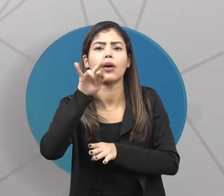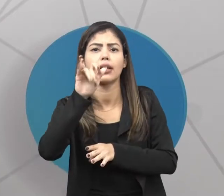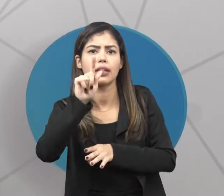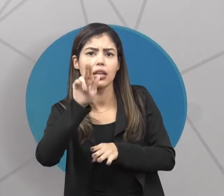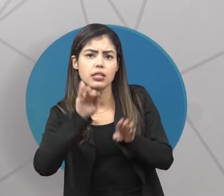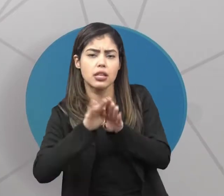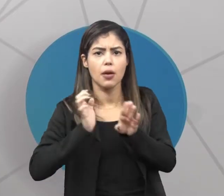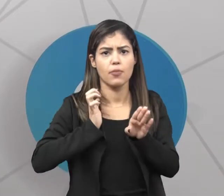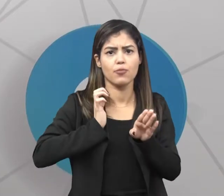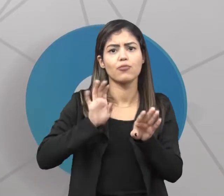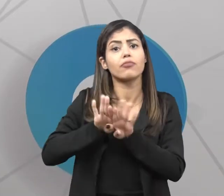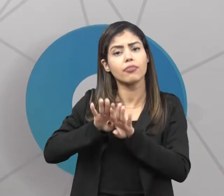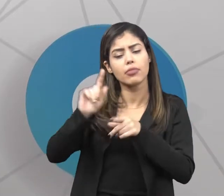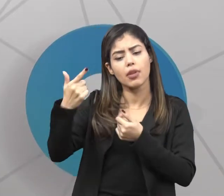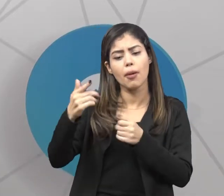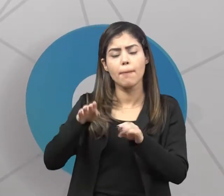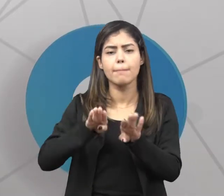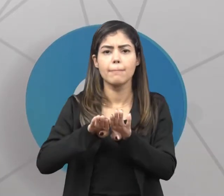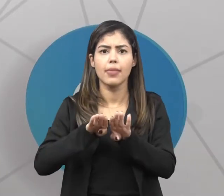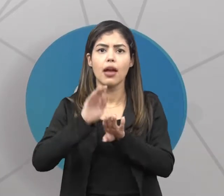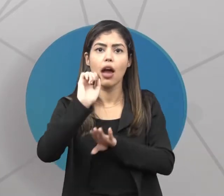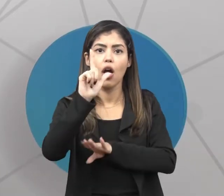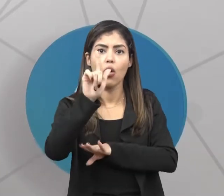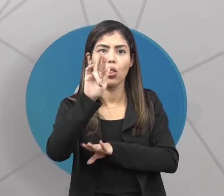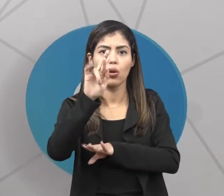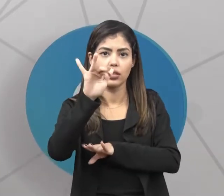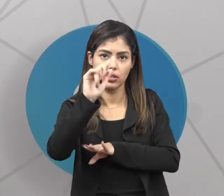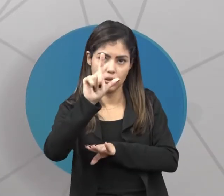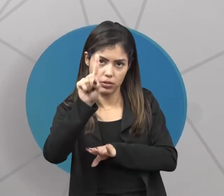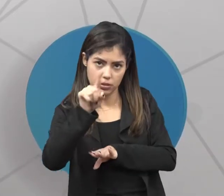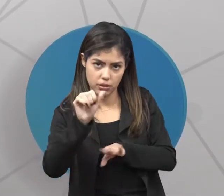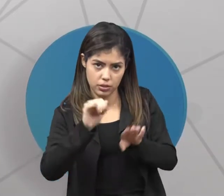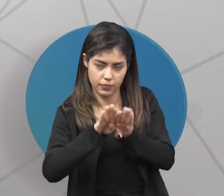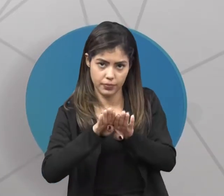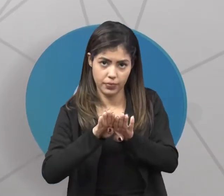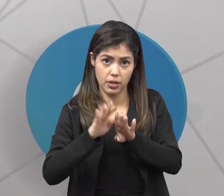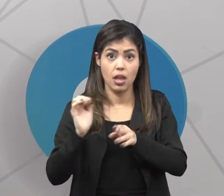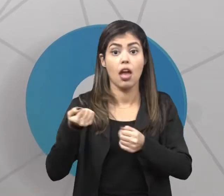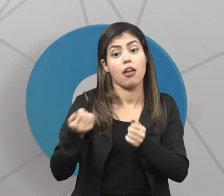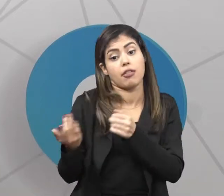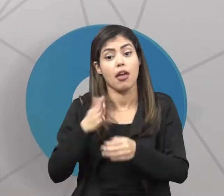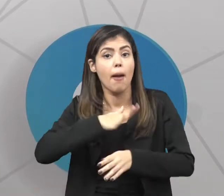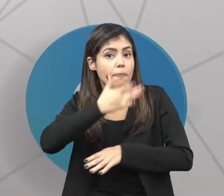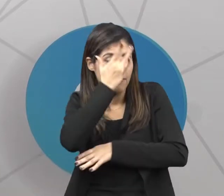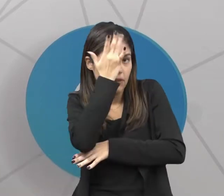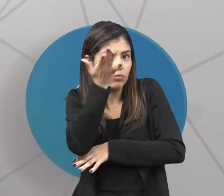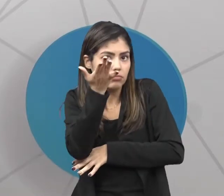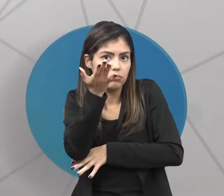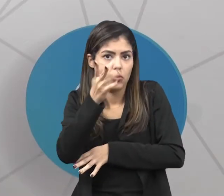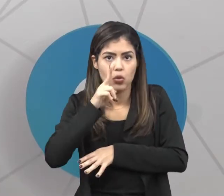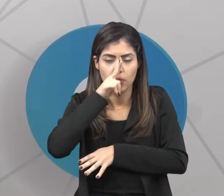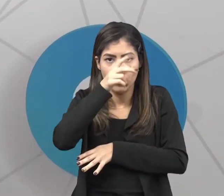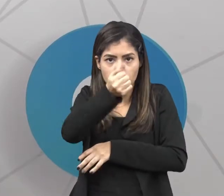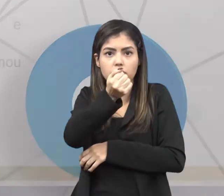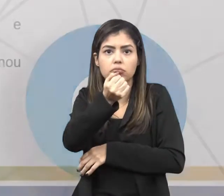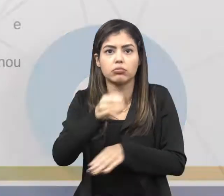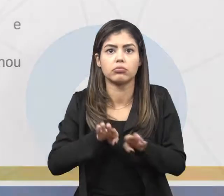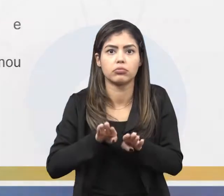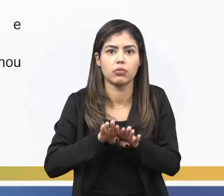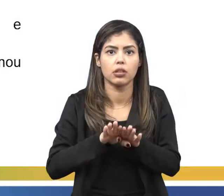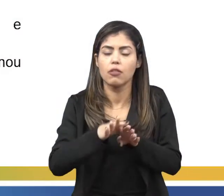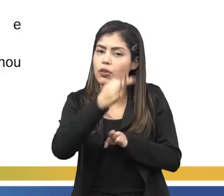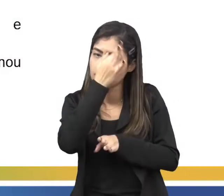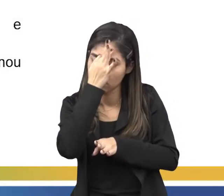Gloriosa, que vai facilitar o acesso da burguesia e ao poder. Ele foi